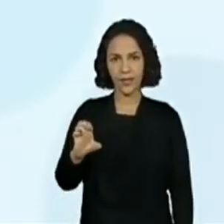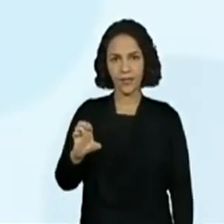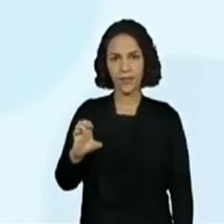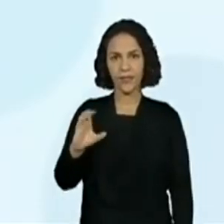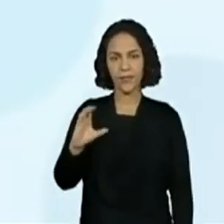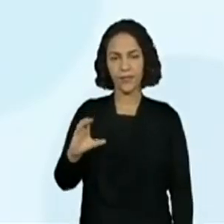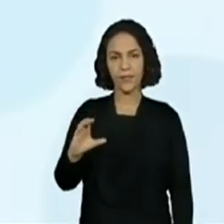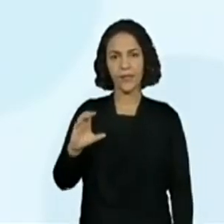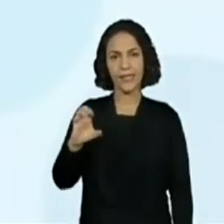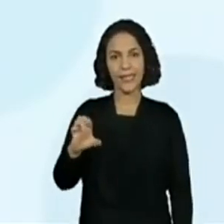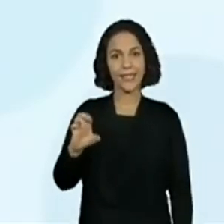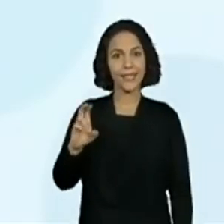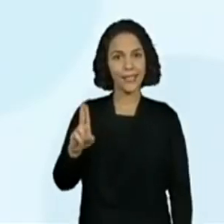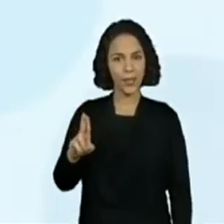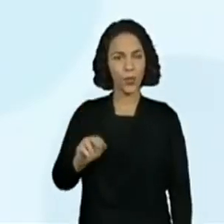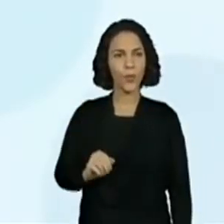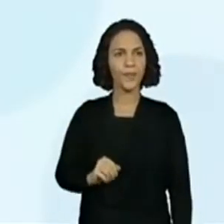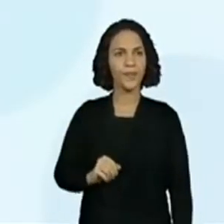A lua.